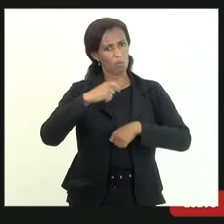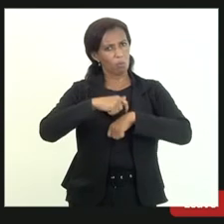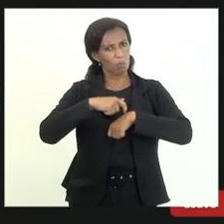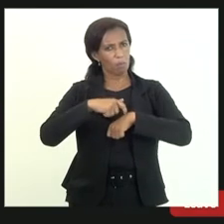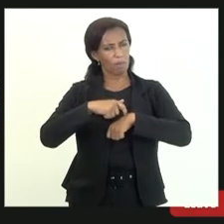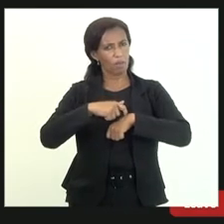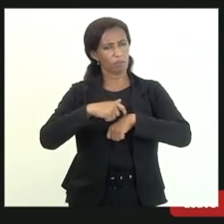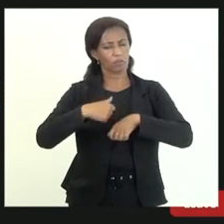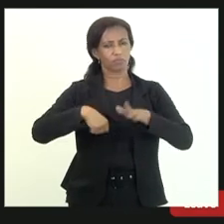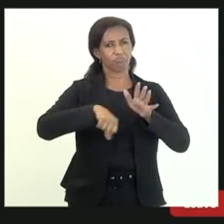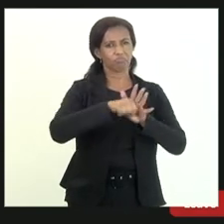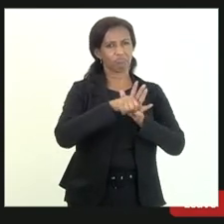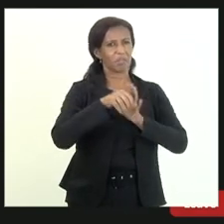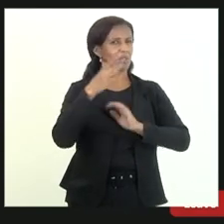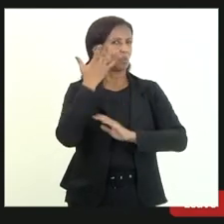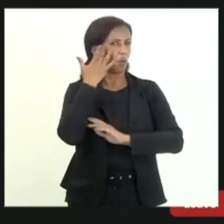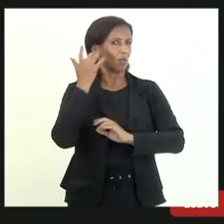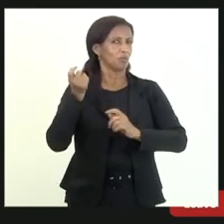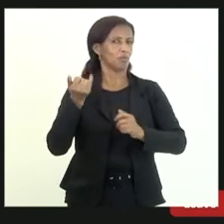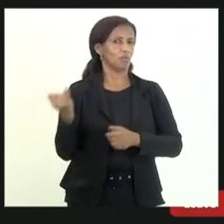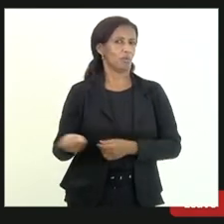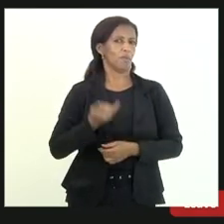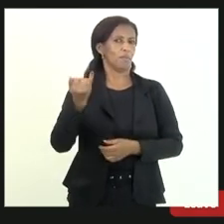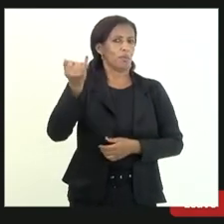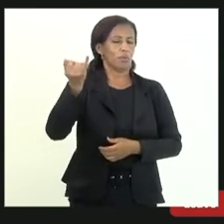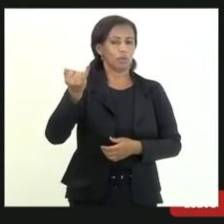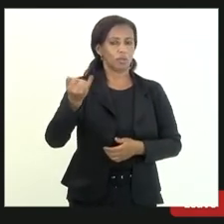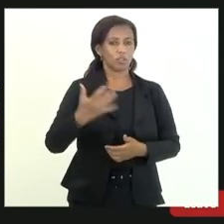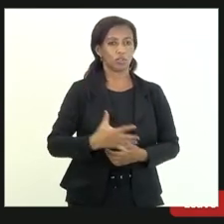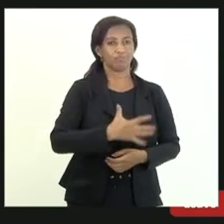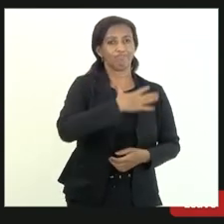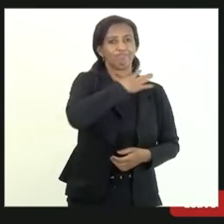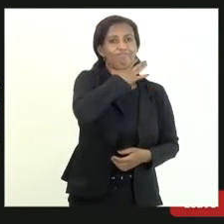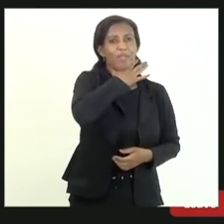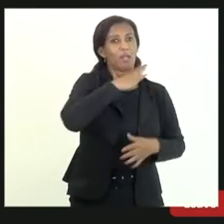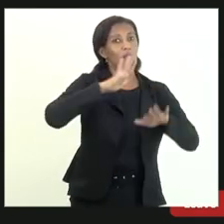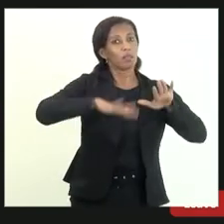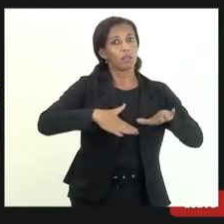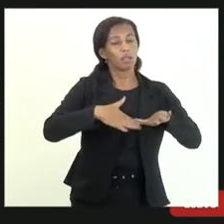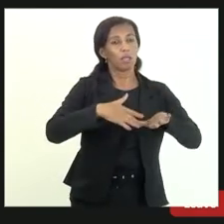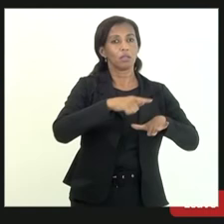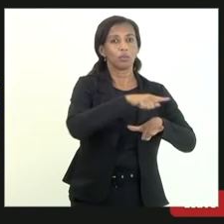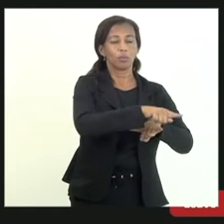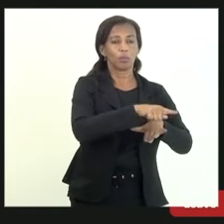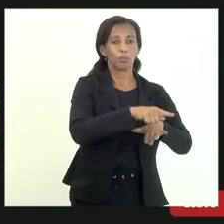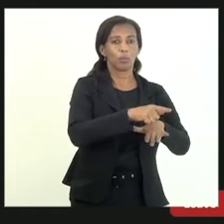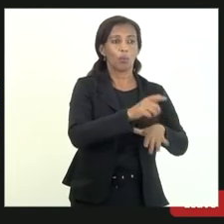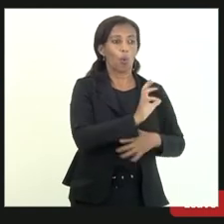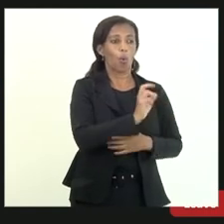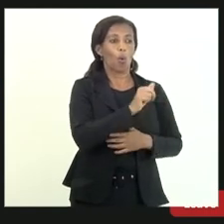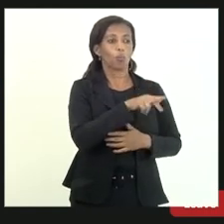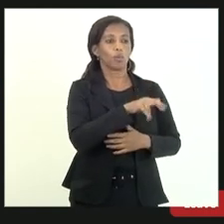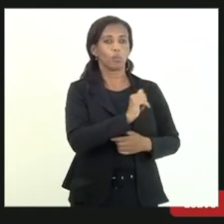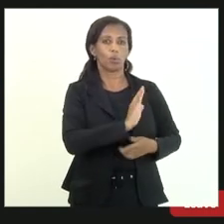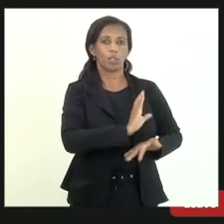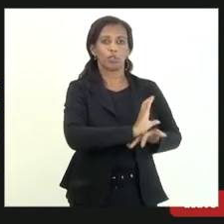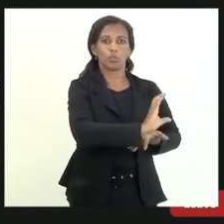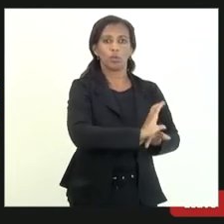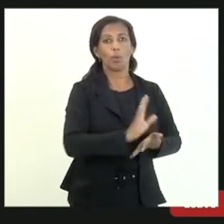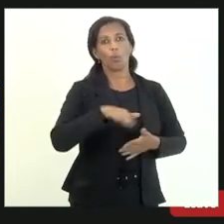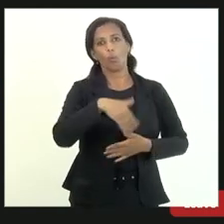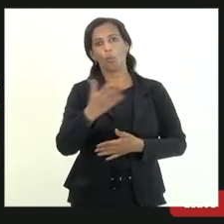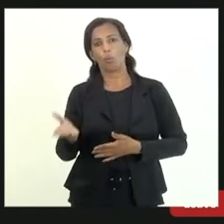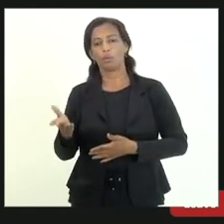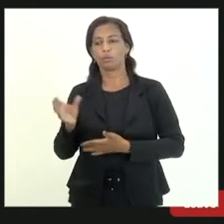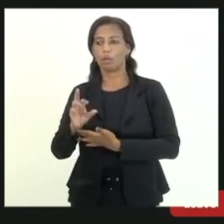realmente foi importante esse desafogo tanto para o contribuinte quanto o incremento por outro lado na recuperação